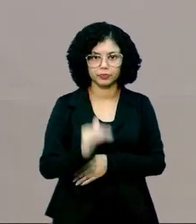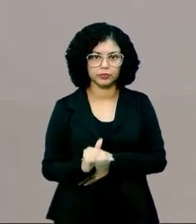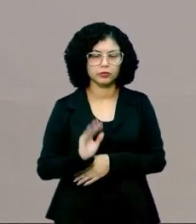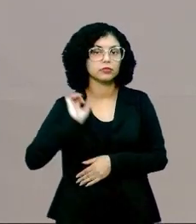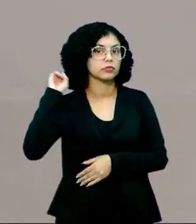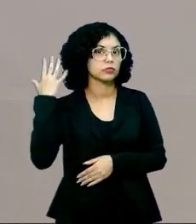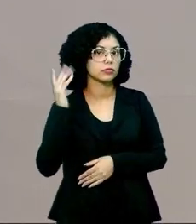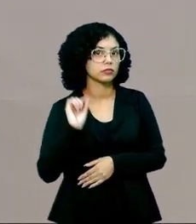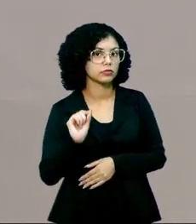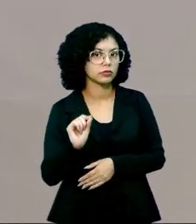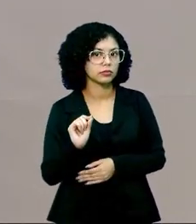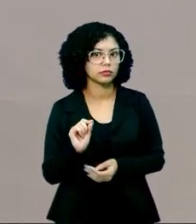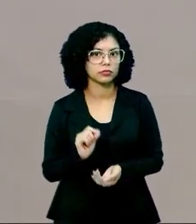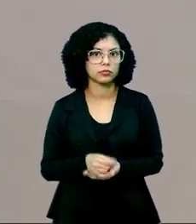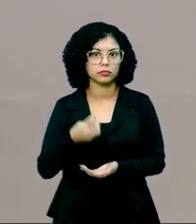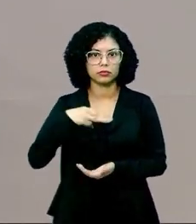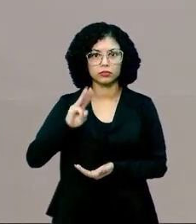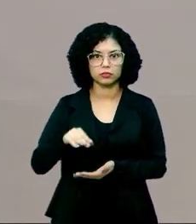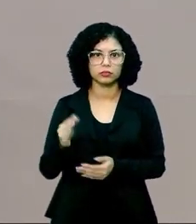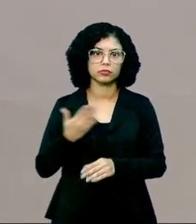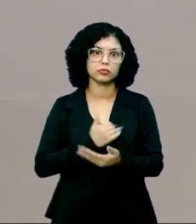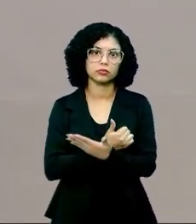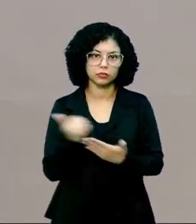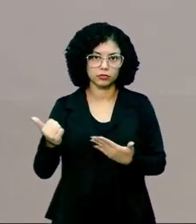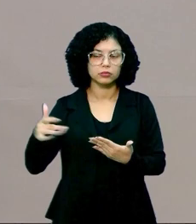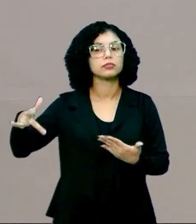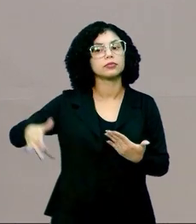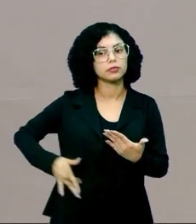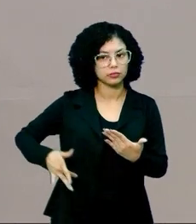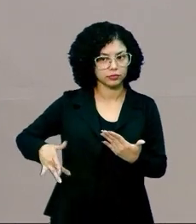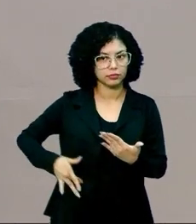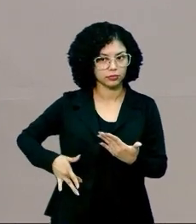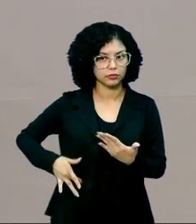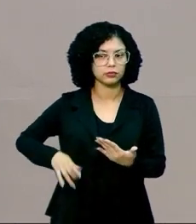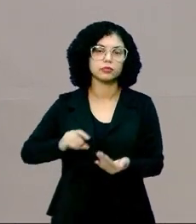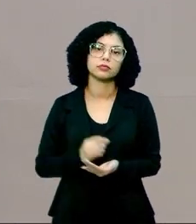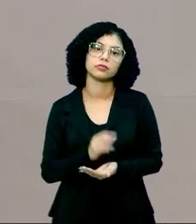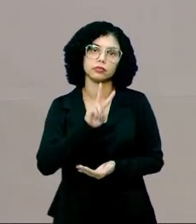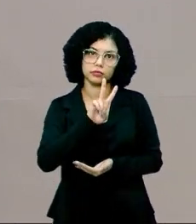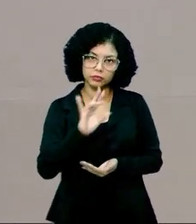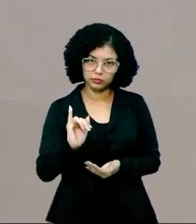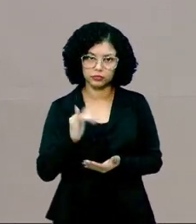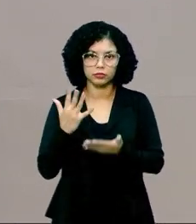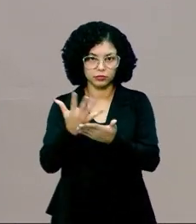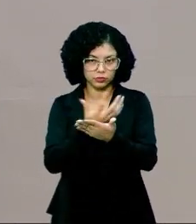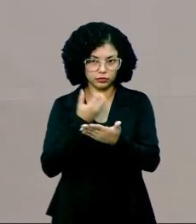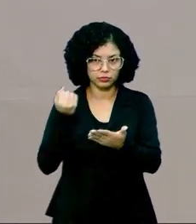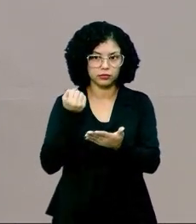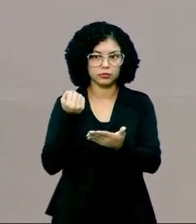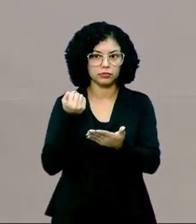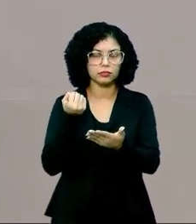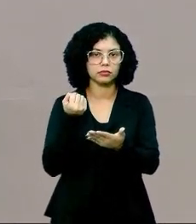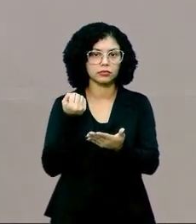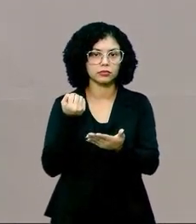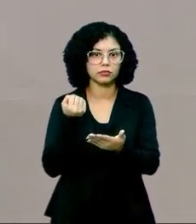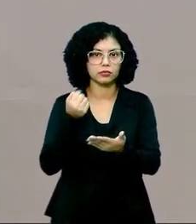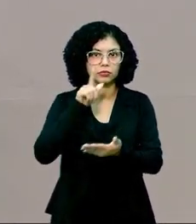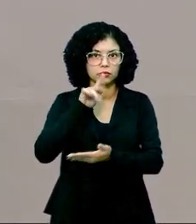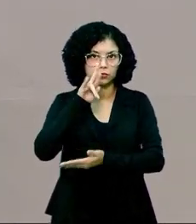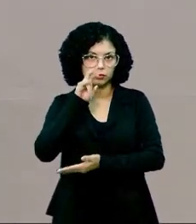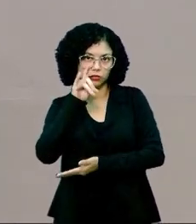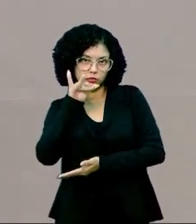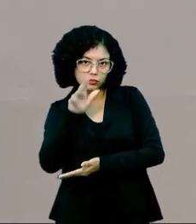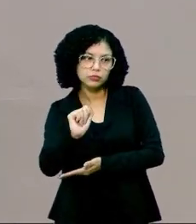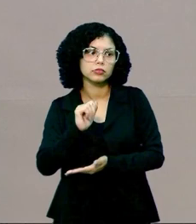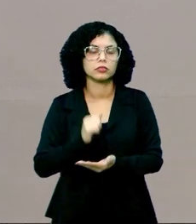acontece? Quem vai entrar em ação vai ser o fígado. O fígado, ele vai pegar, né? Vai captar o glicogênio